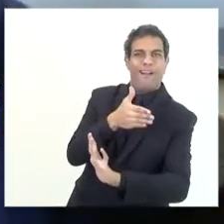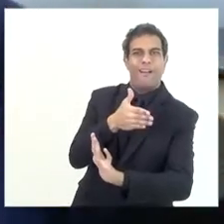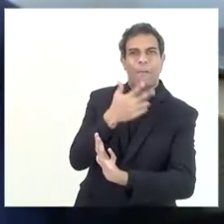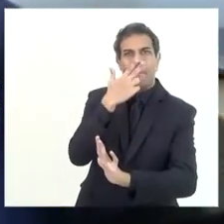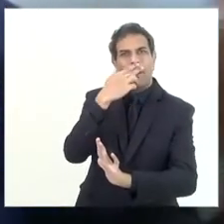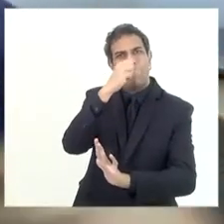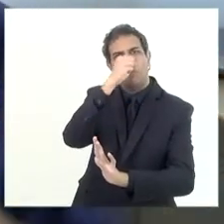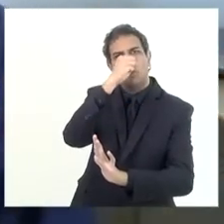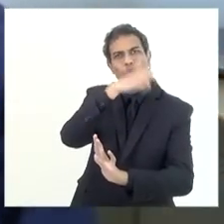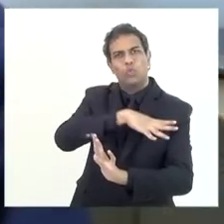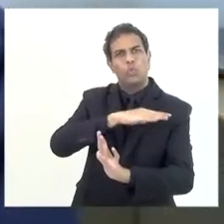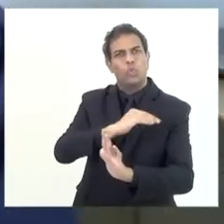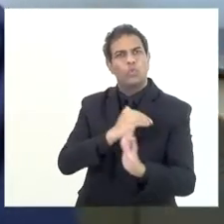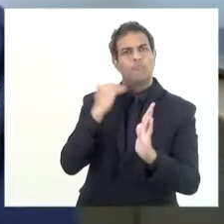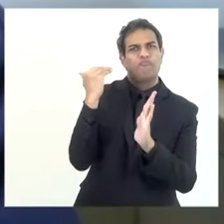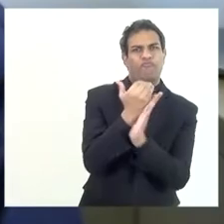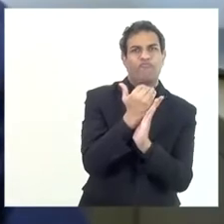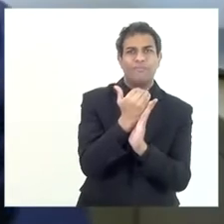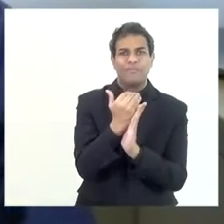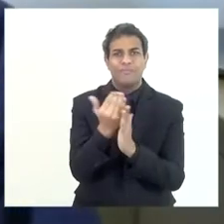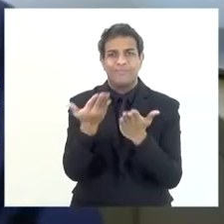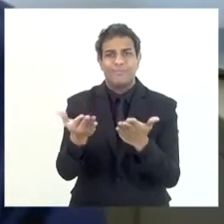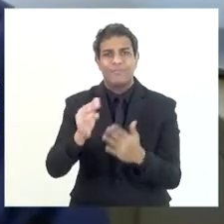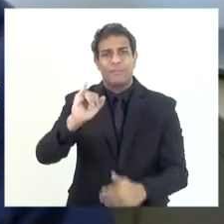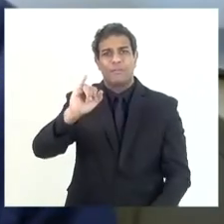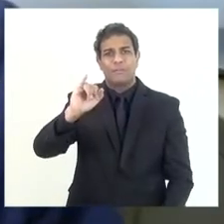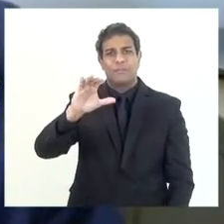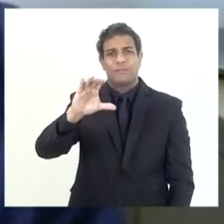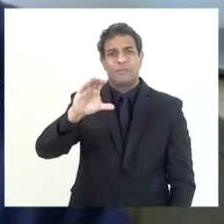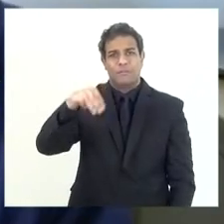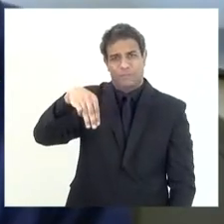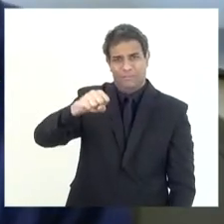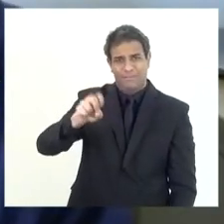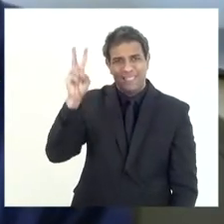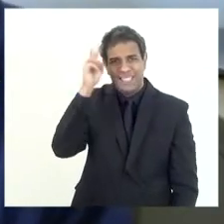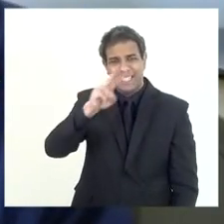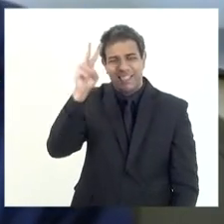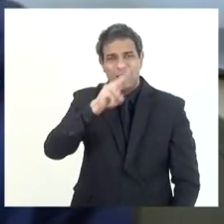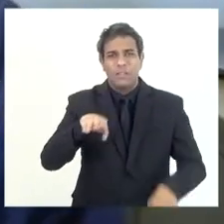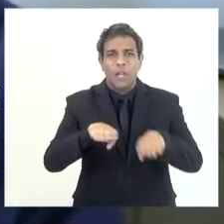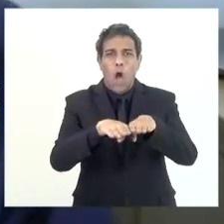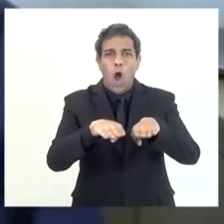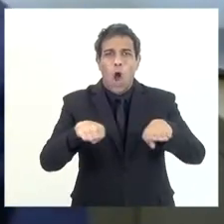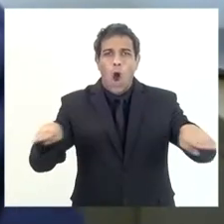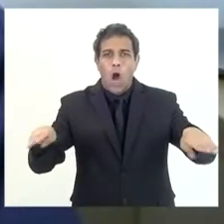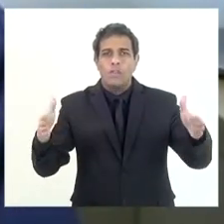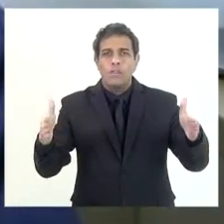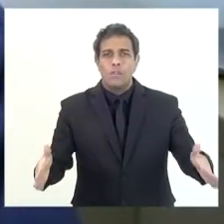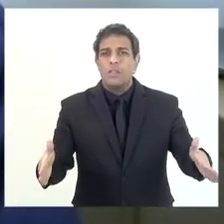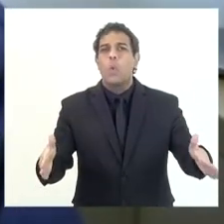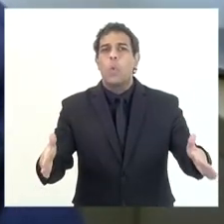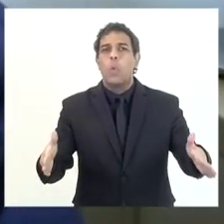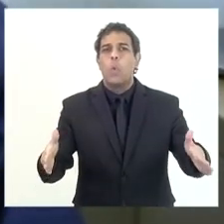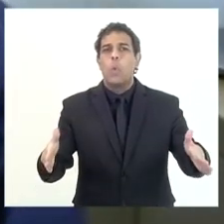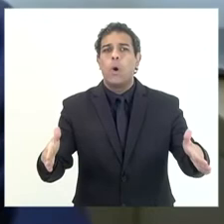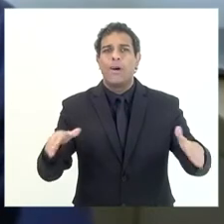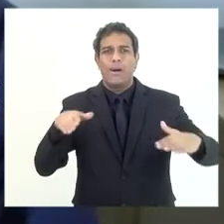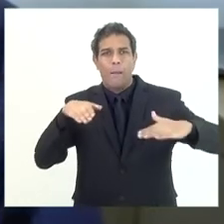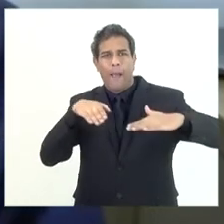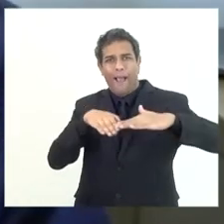absurdo, que o ICMS das plataformas só eram